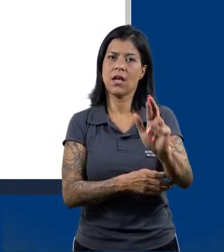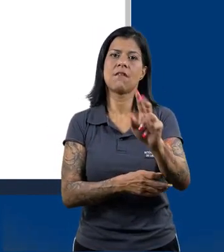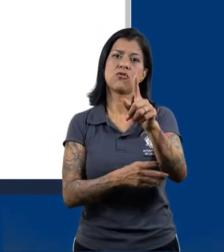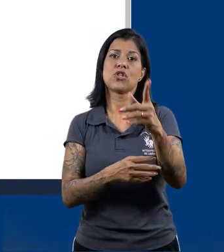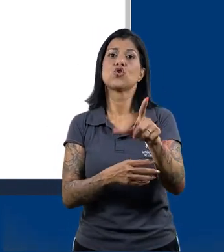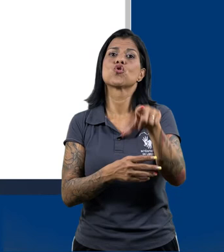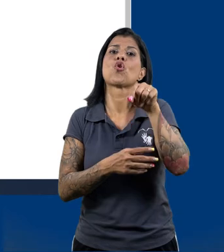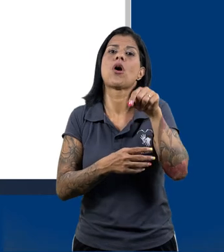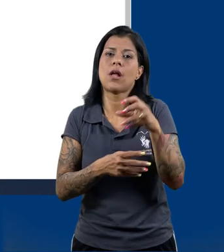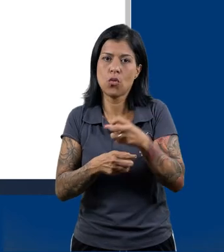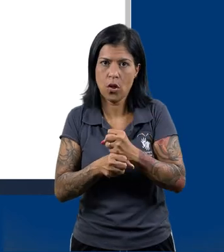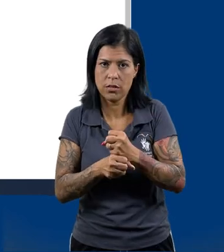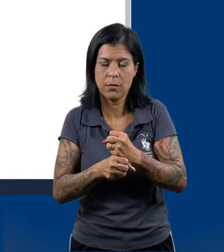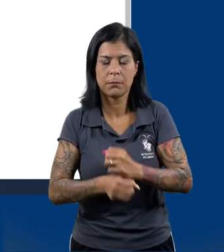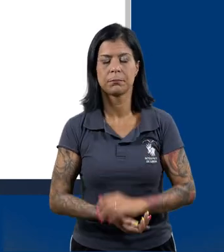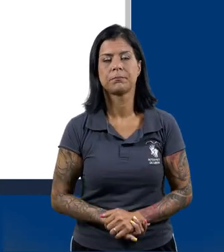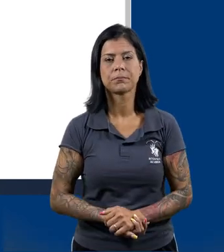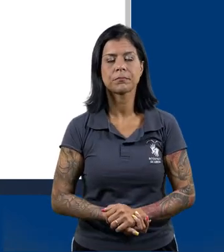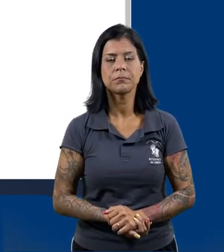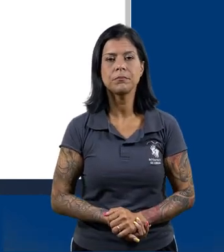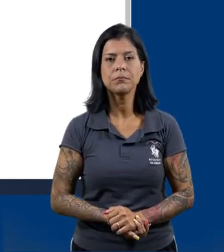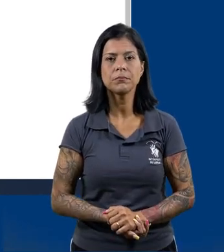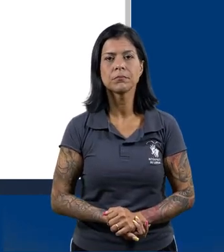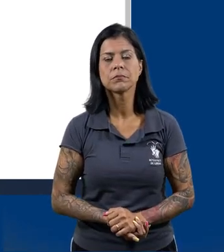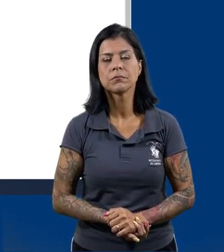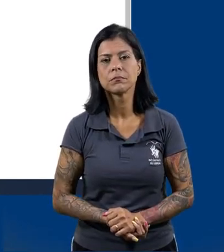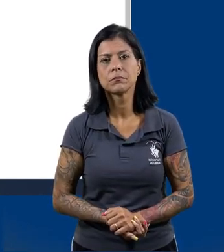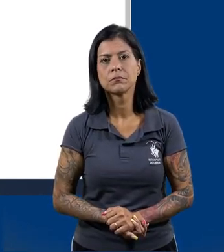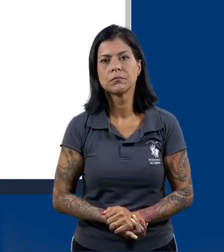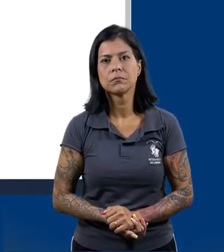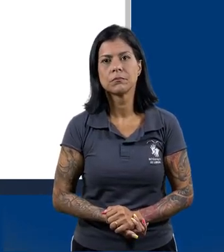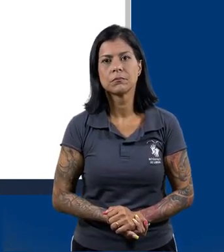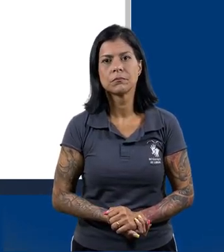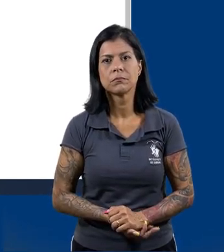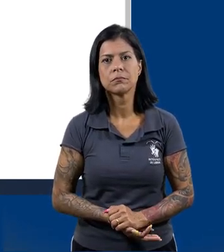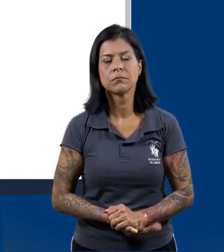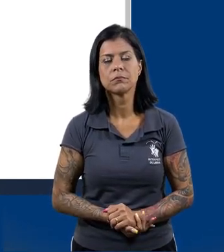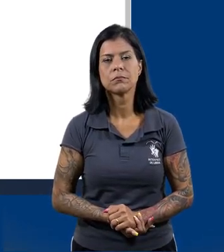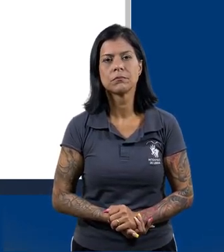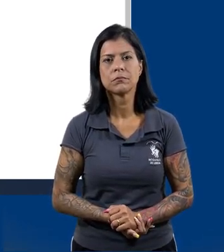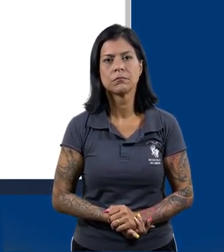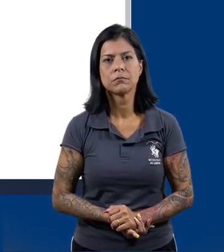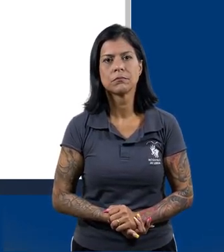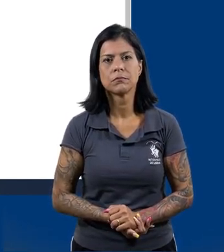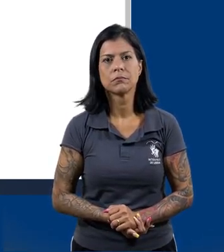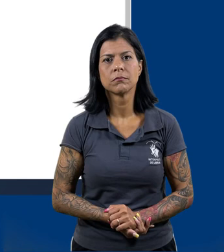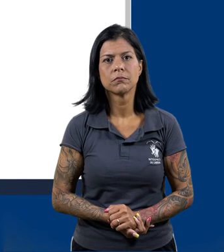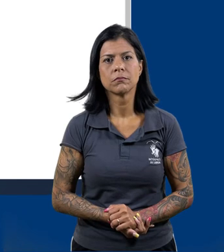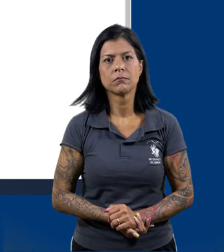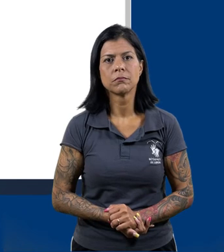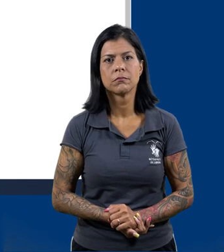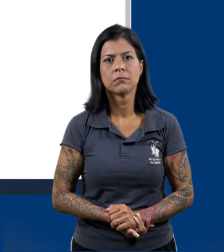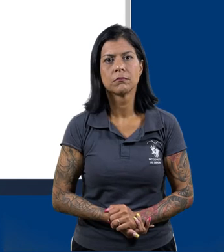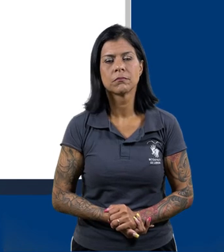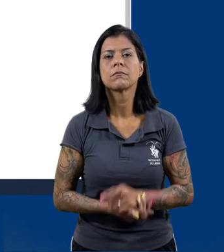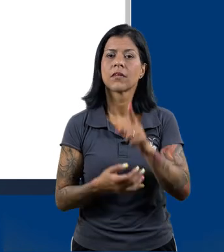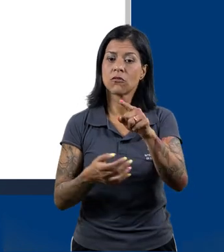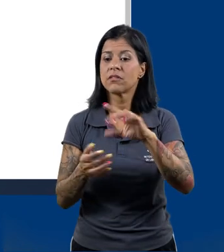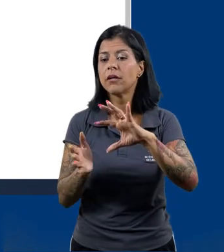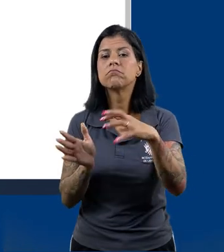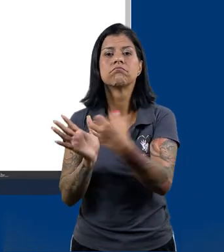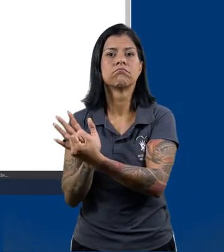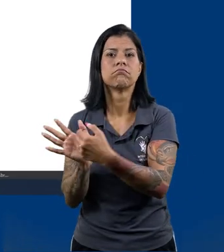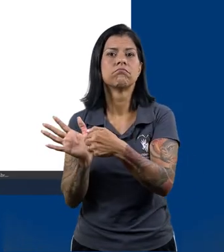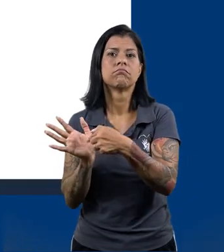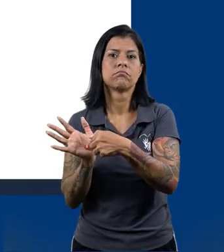questionário. Colocar 45 pontos. E clico